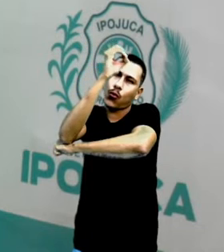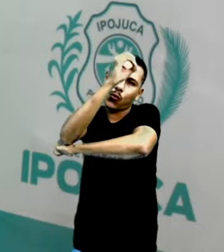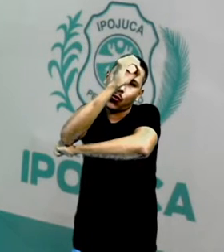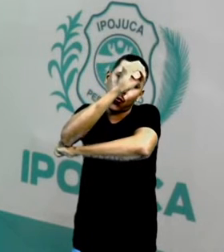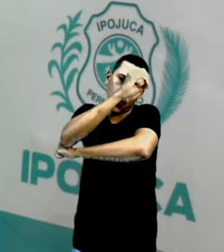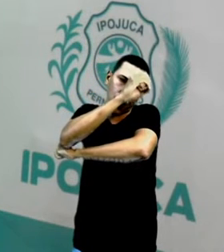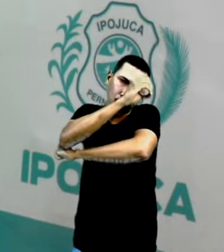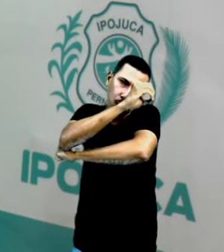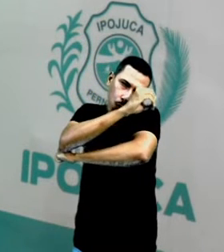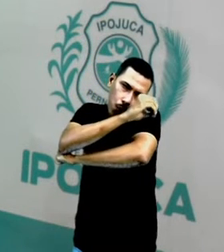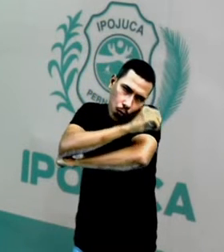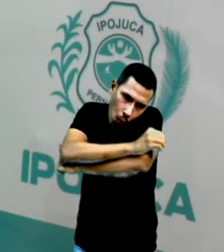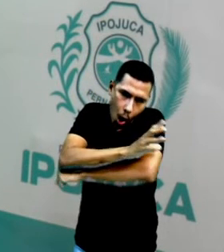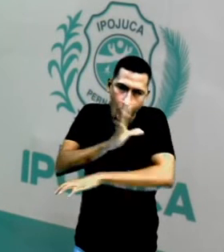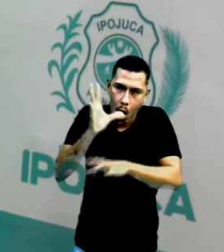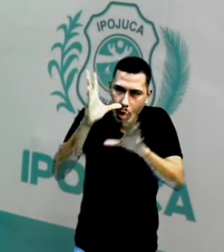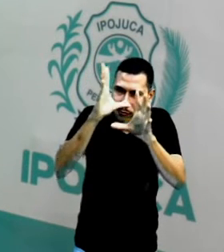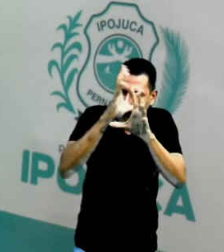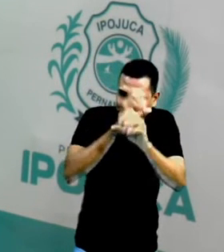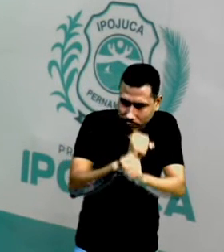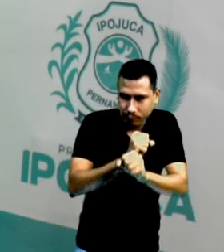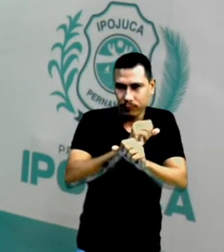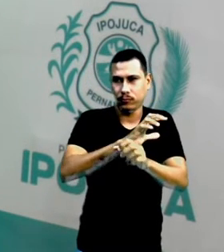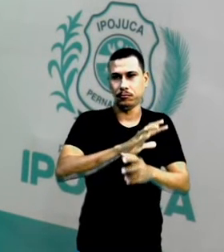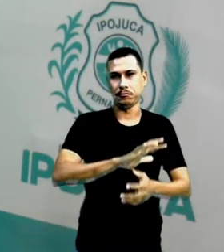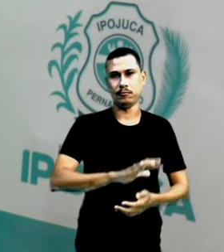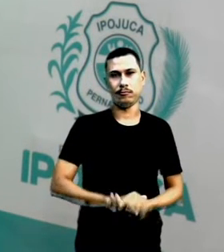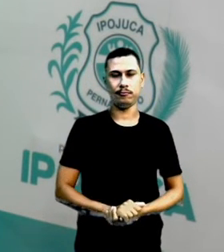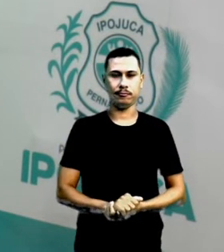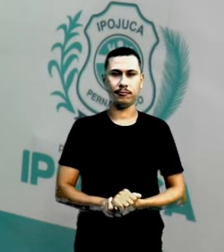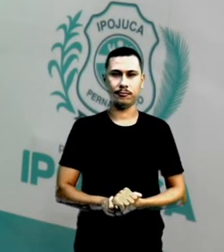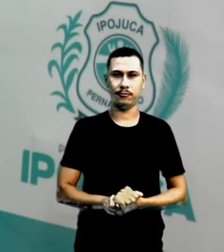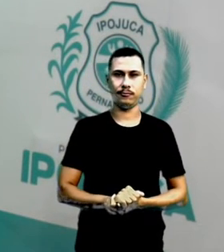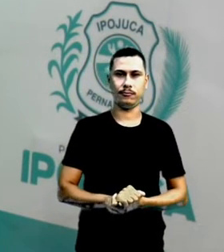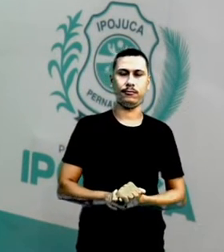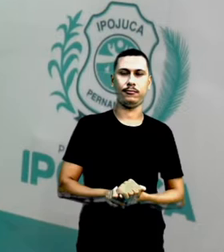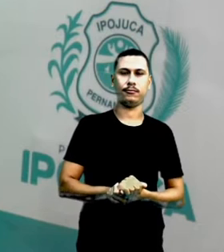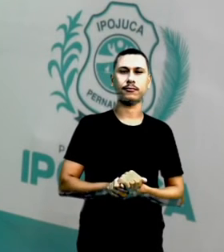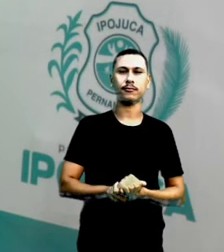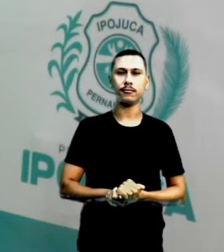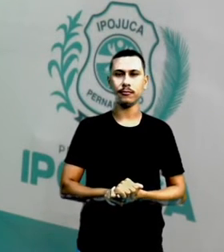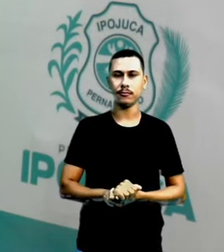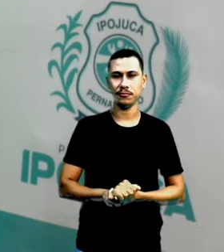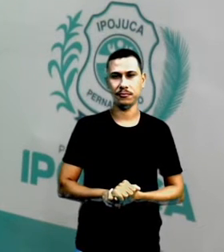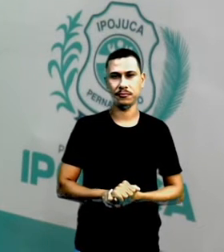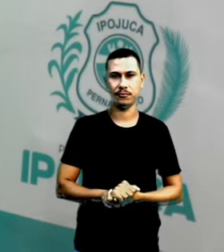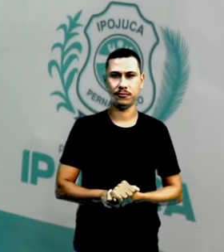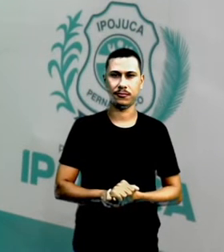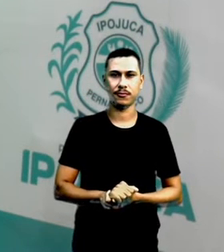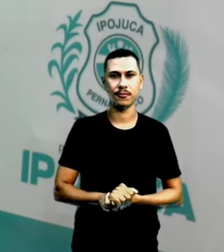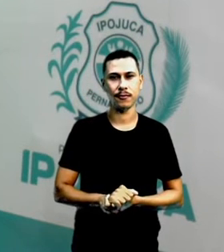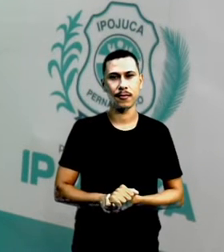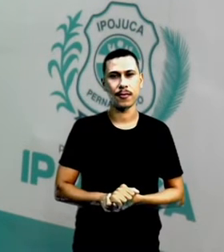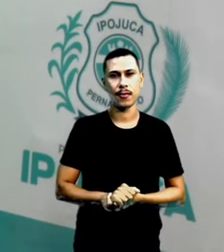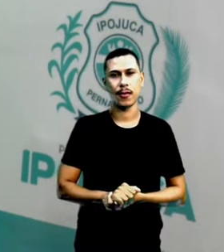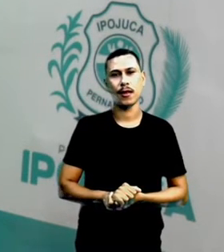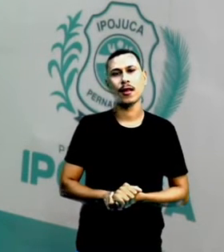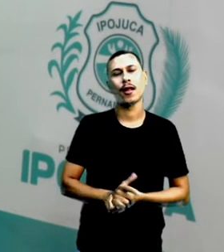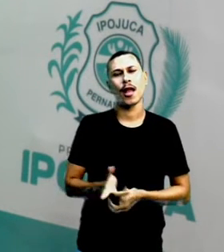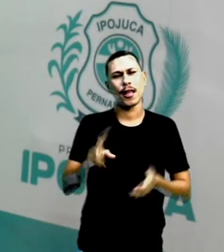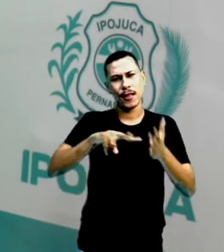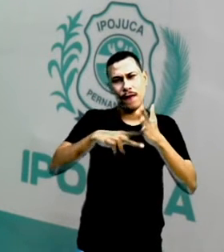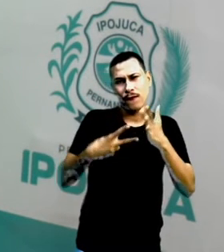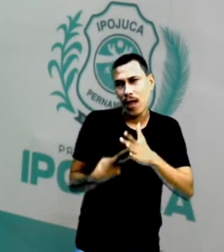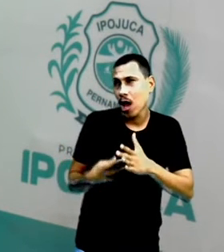oposta. Direção contrária. Que é o oeste. Onde ele se põe. E é chamado de